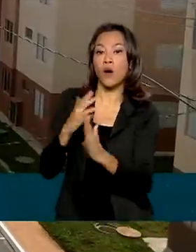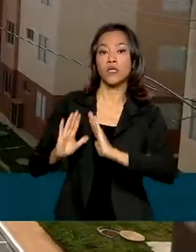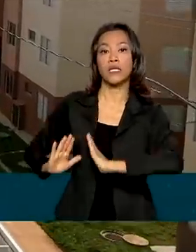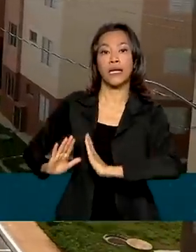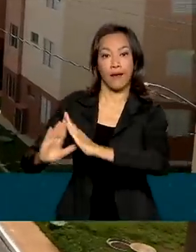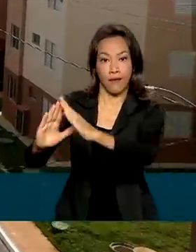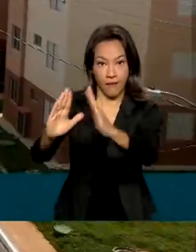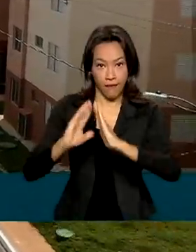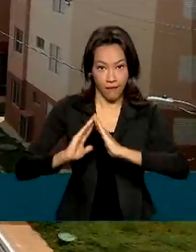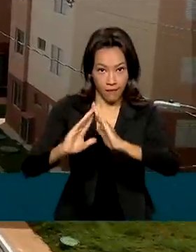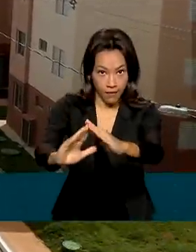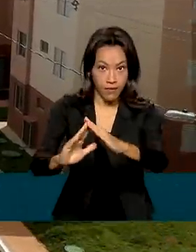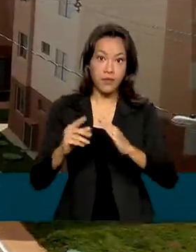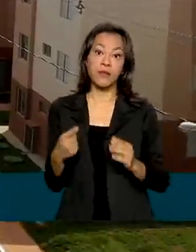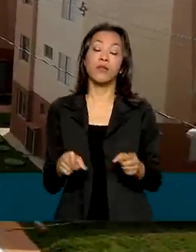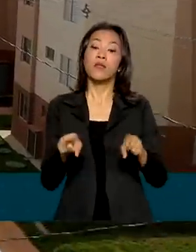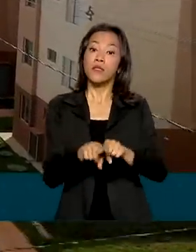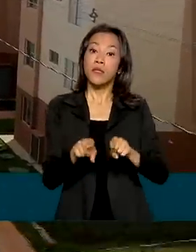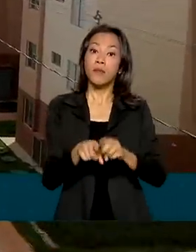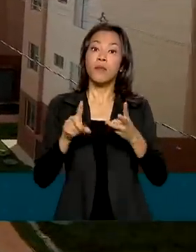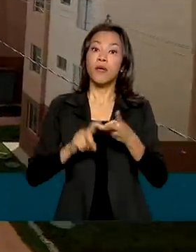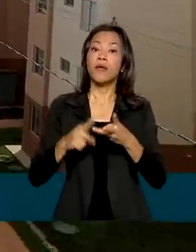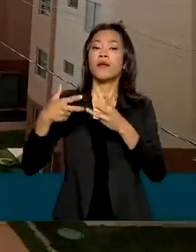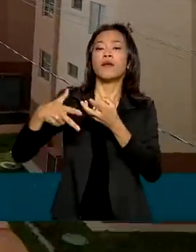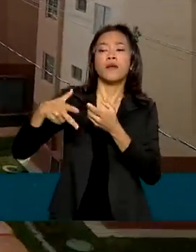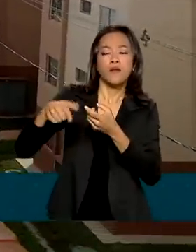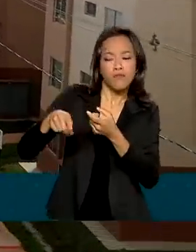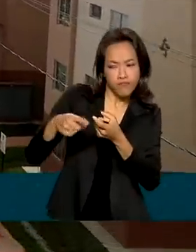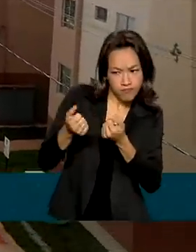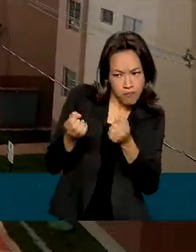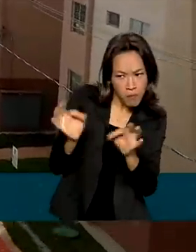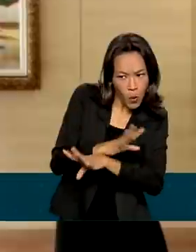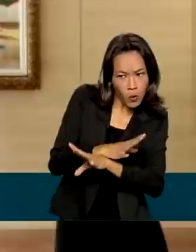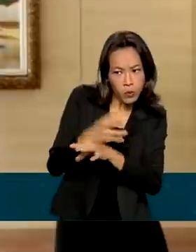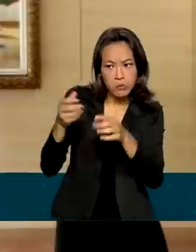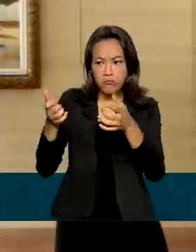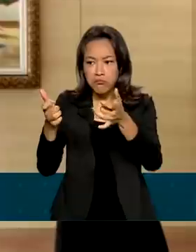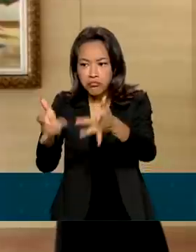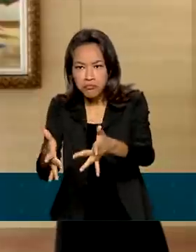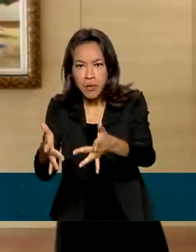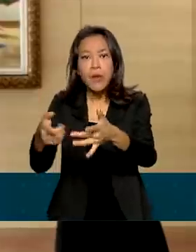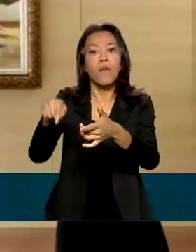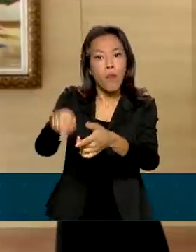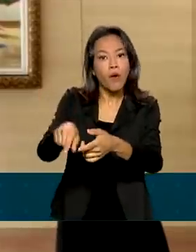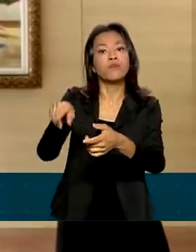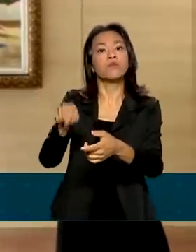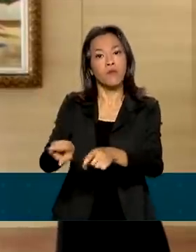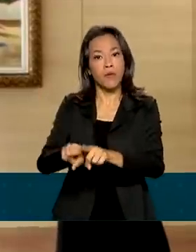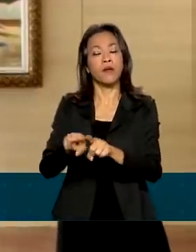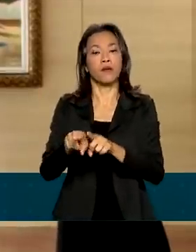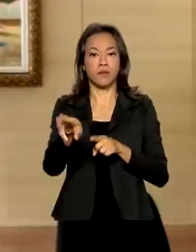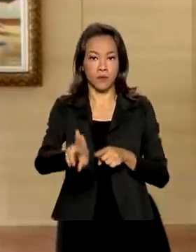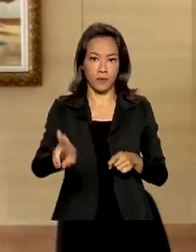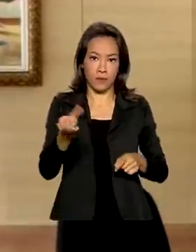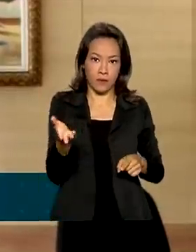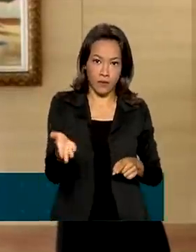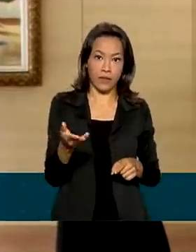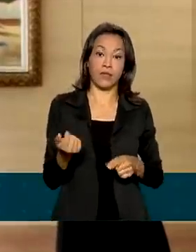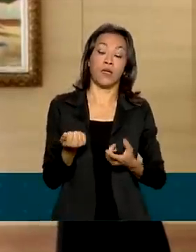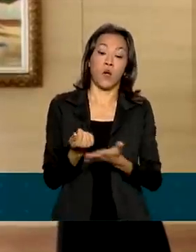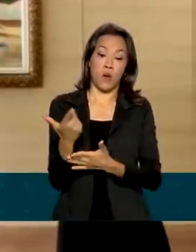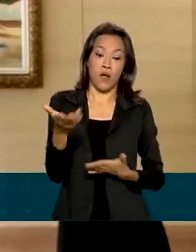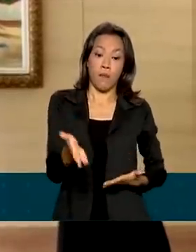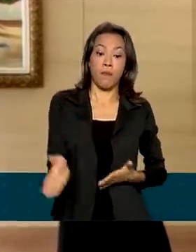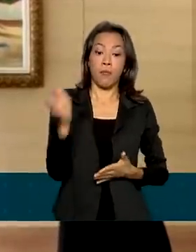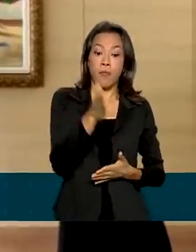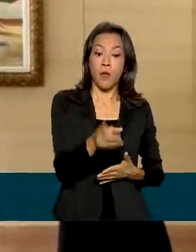requalificação de imóveis urbanos prontos e sem uso. Os municípios poderão fazer uma produção